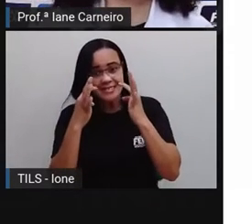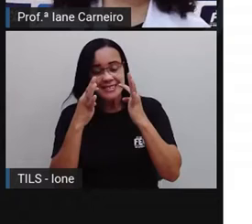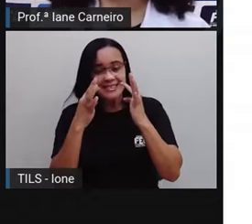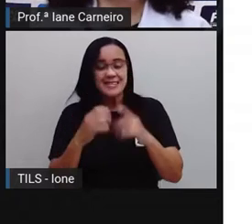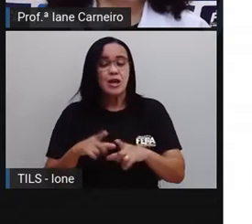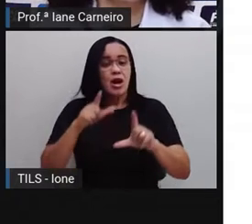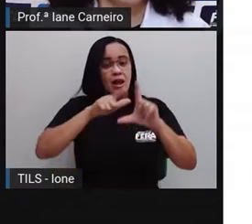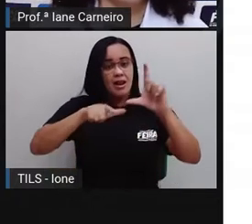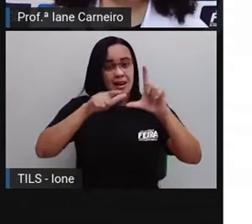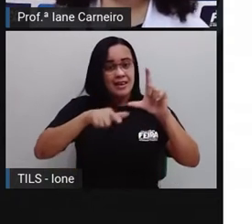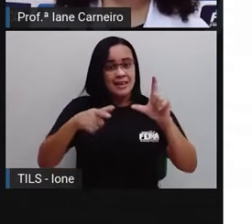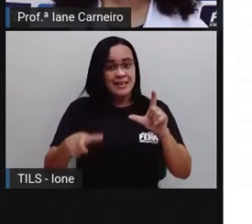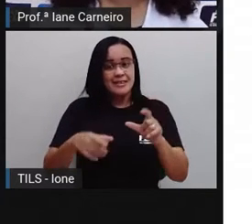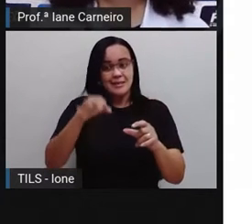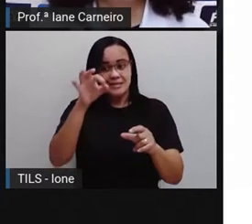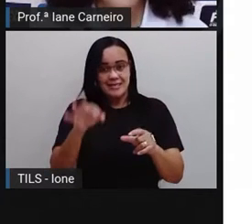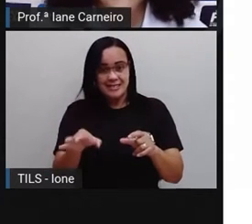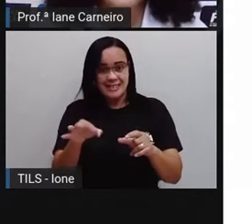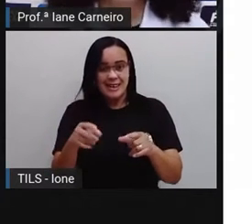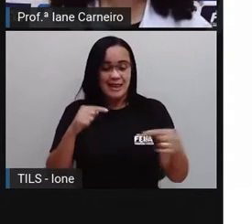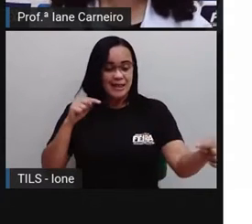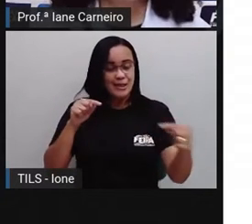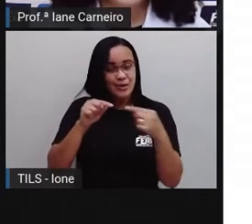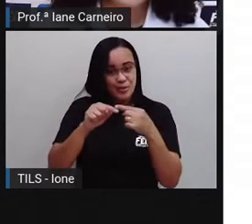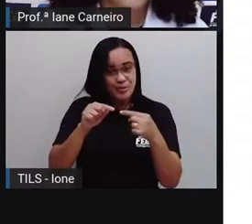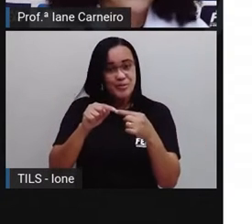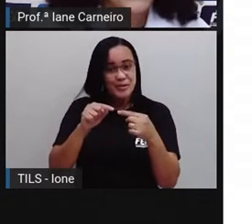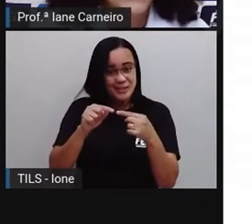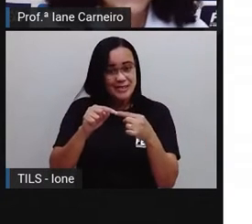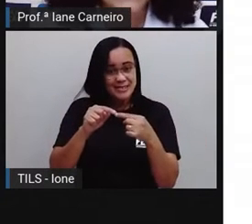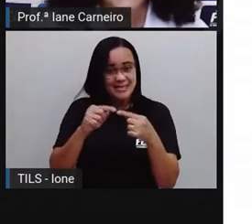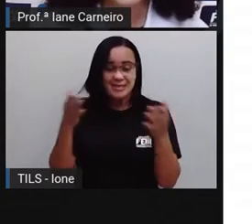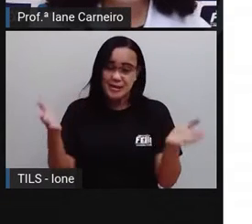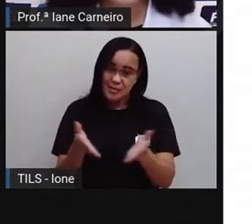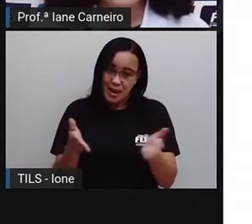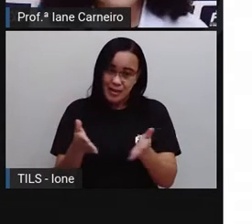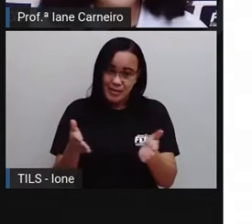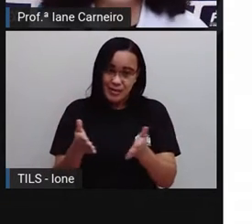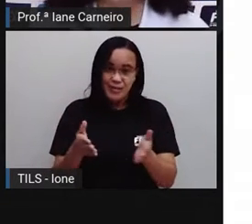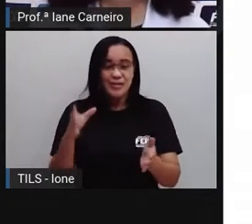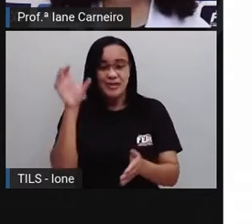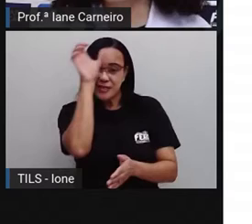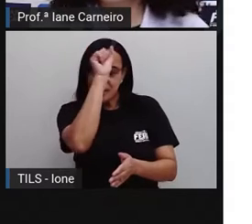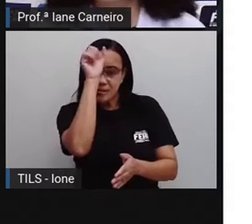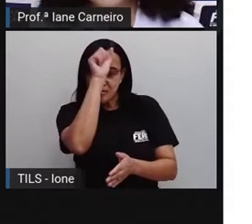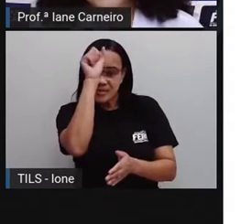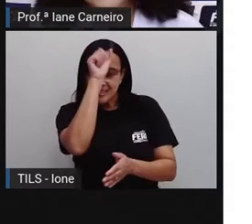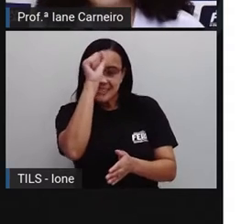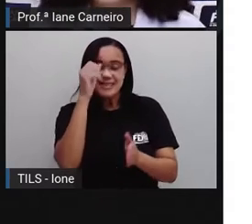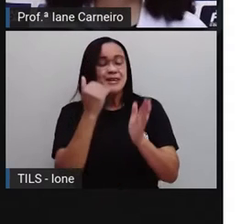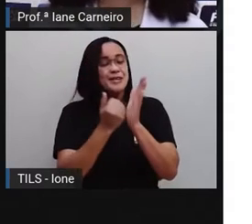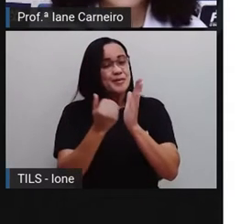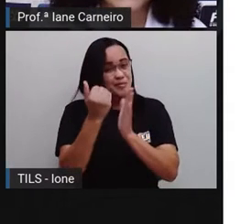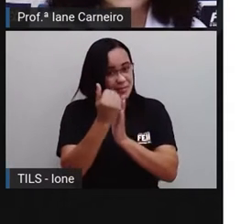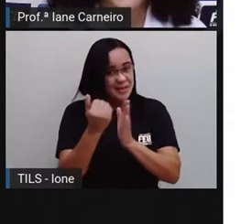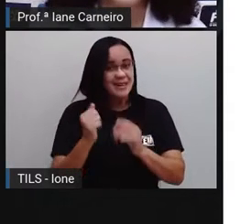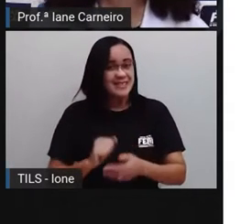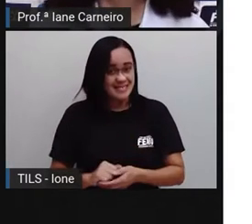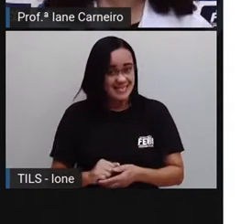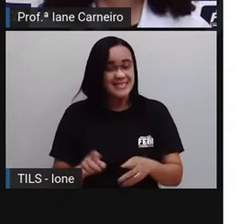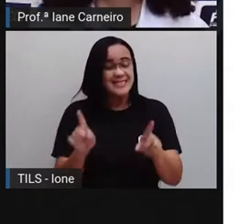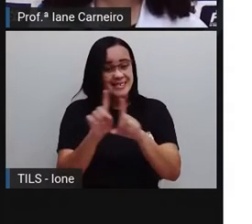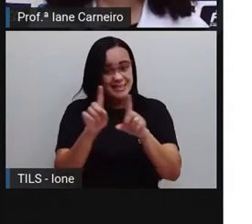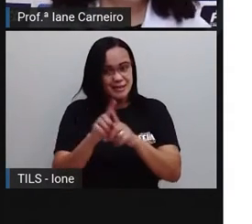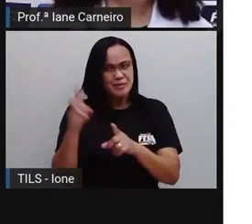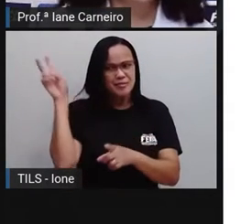certa para eu usar nesse momento, né? E aí a gente vai fazer esse movimento aqui, né? Lembrando, lembra que a Pró já falou isso com vocês várias vezes, né?